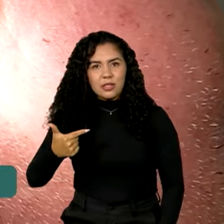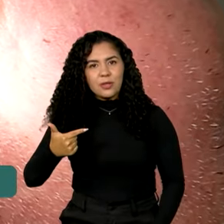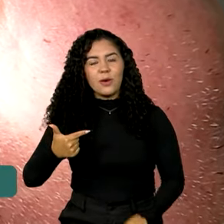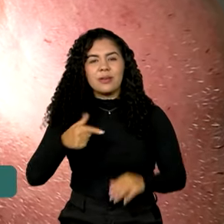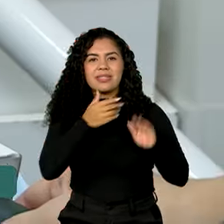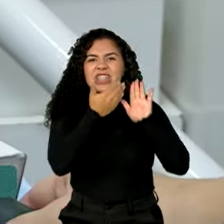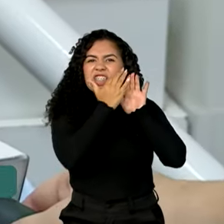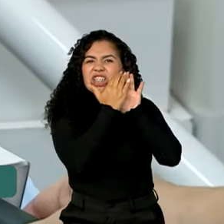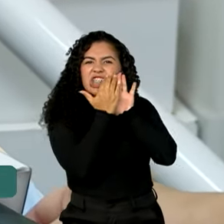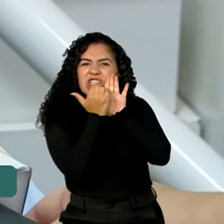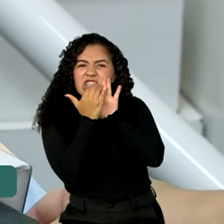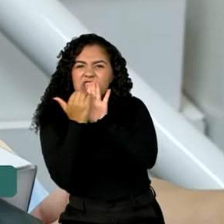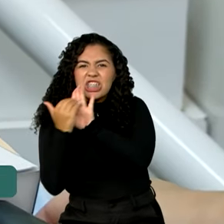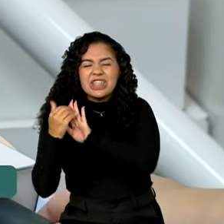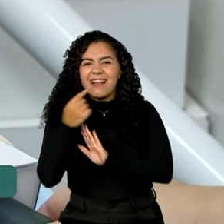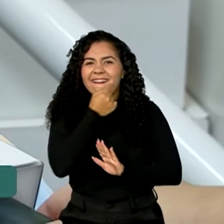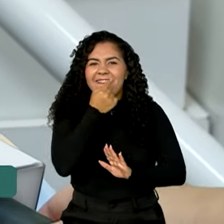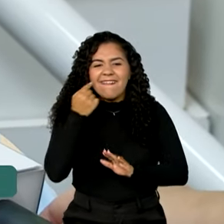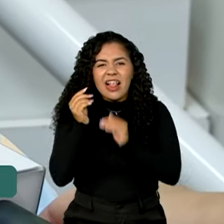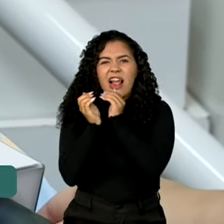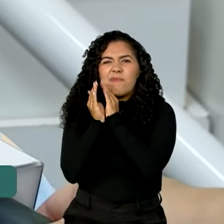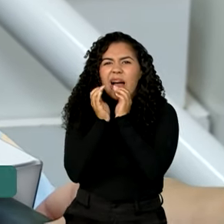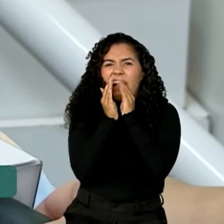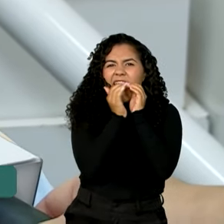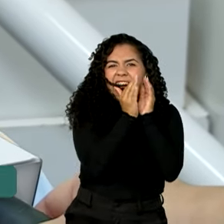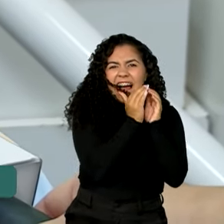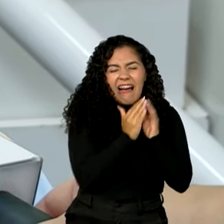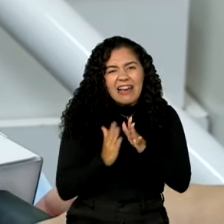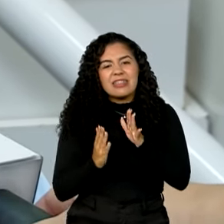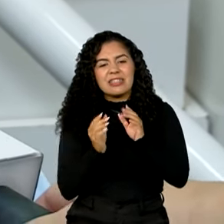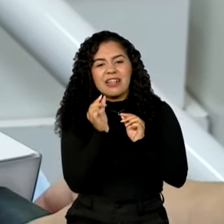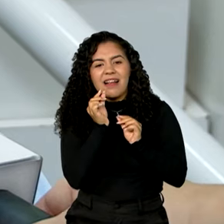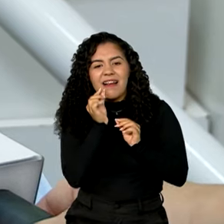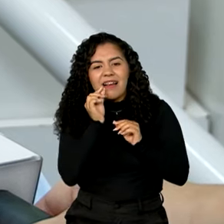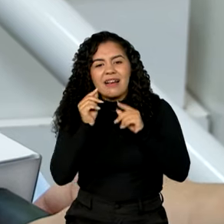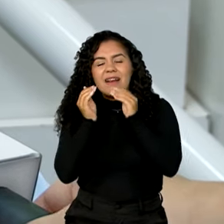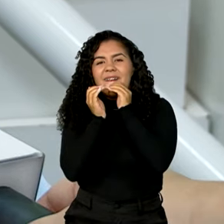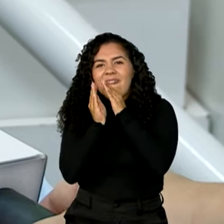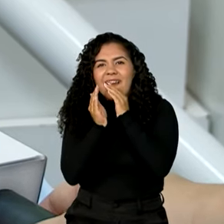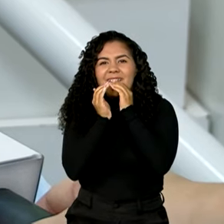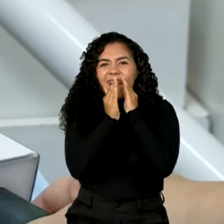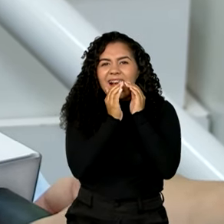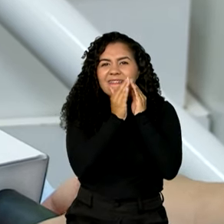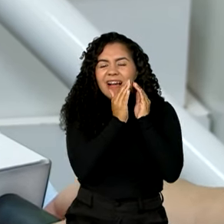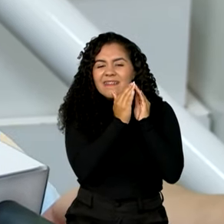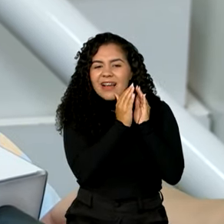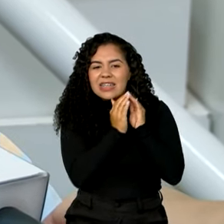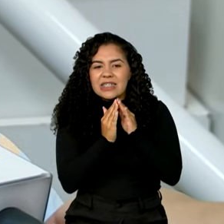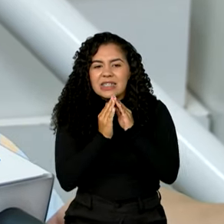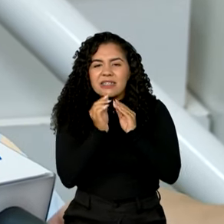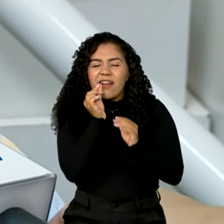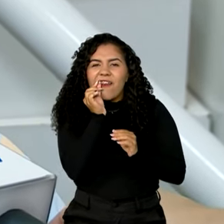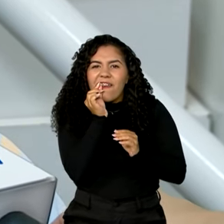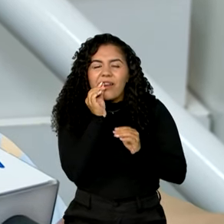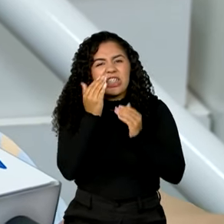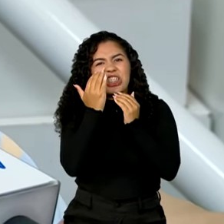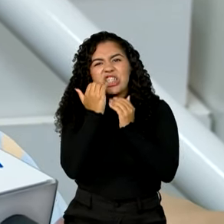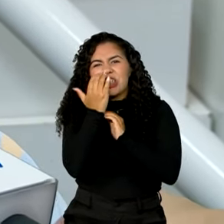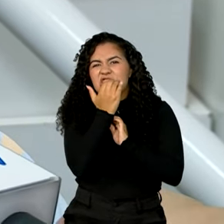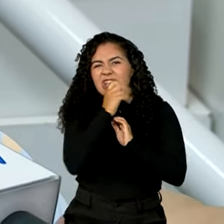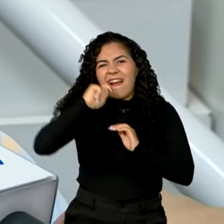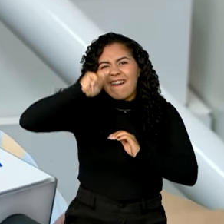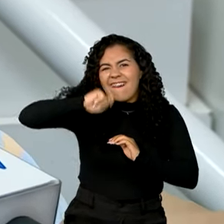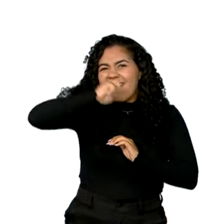todos os dentes. O meu atendimento quebrou todinho. Aí ia quebrando as pontes para o final, eu ficava só um pouquinho, aí teve que tirar todos.